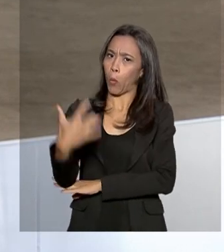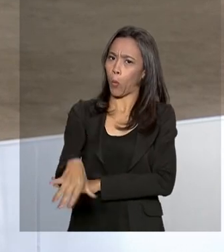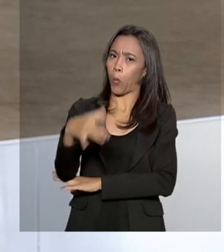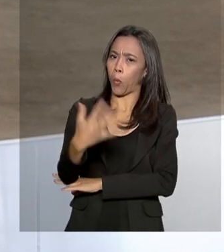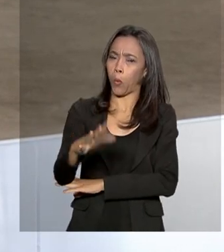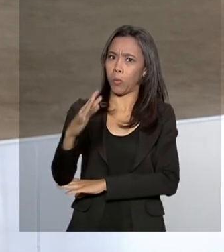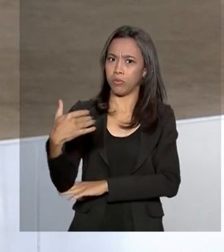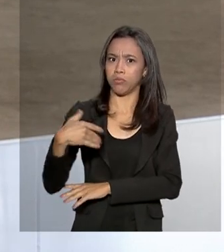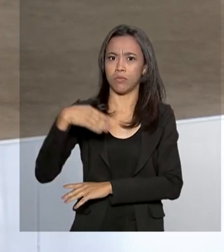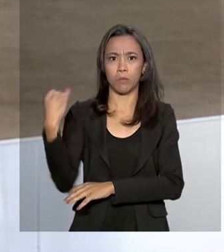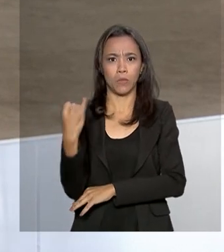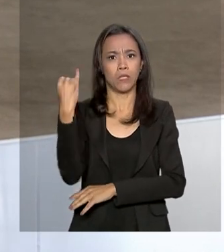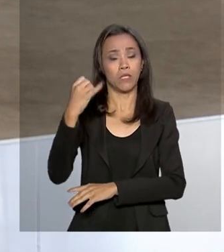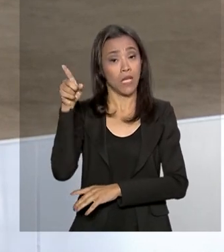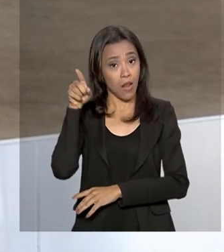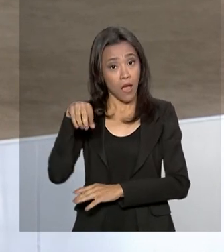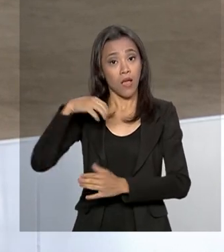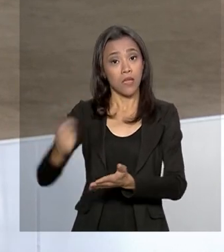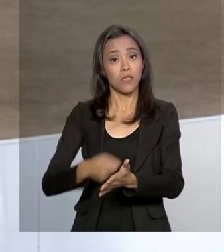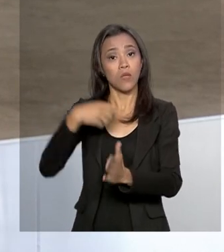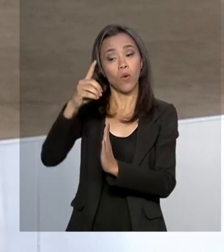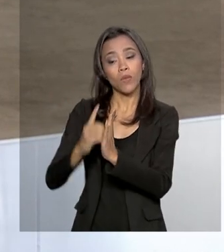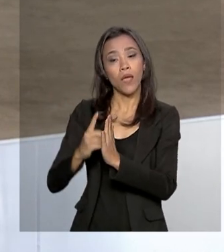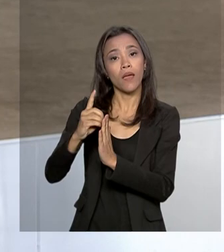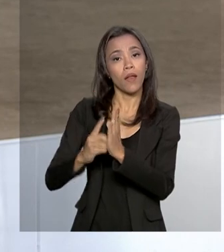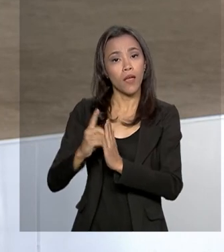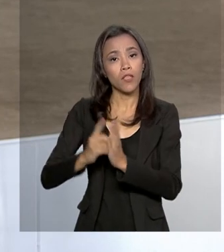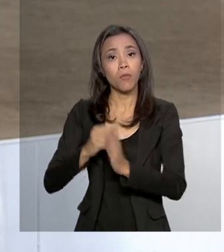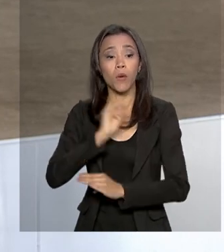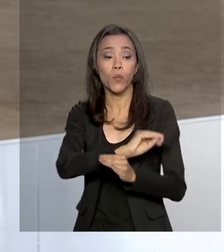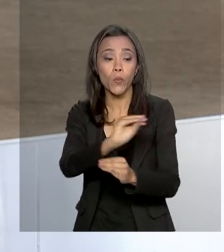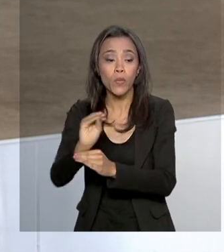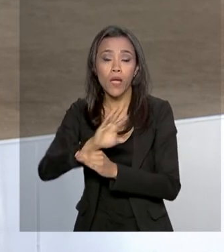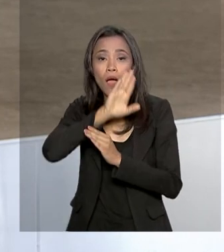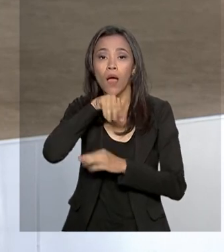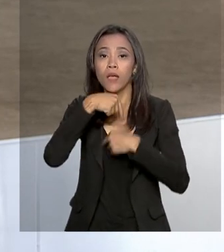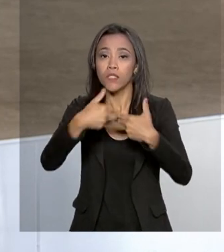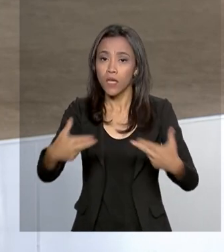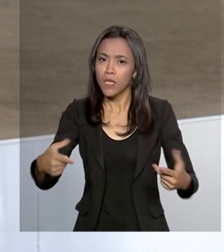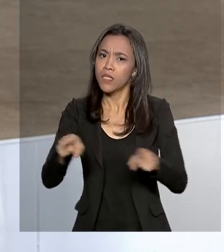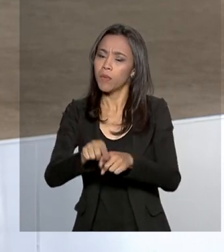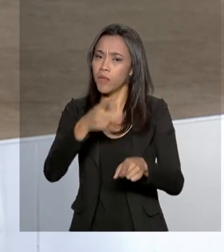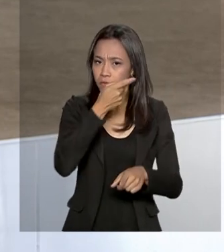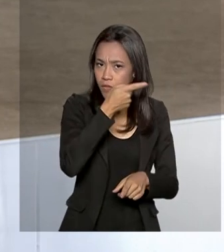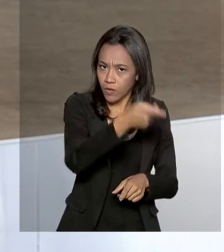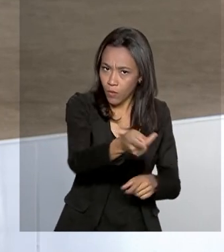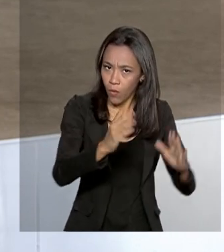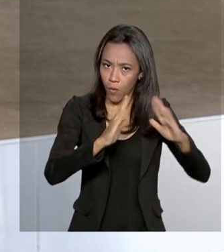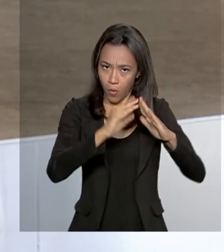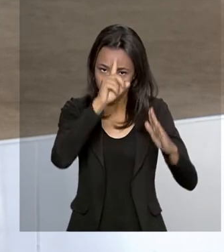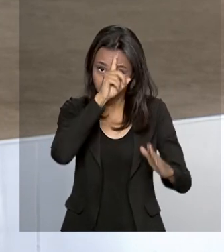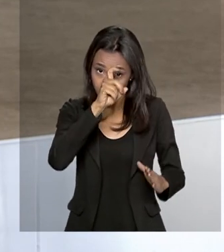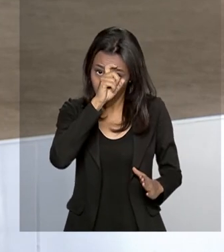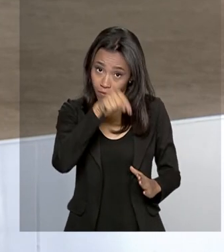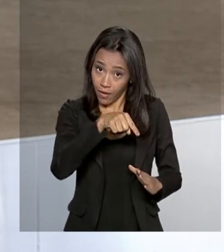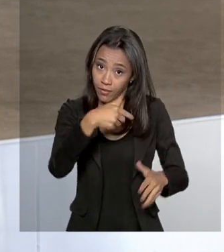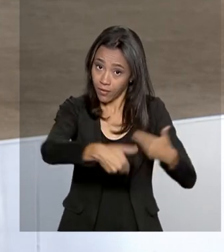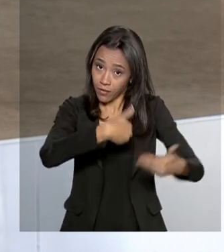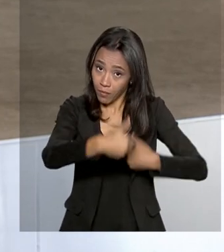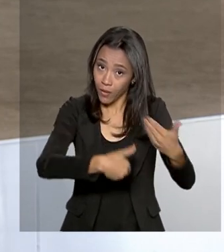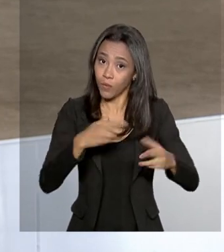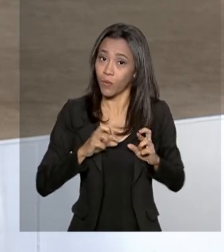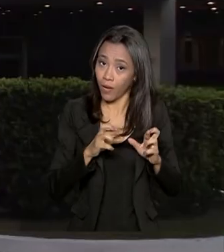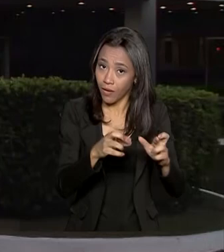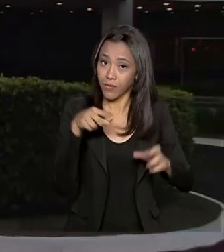assinou um decreto sobre bem-estar animal e visitou o Hospital do Amor, que é referência no tratamento do câncer.